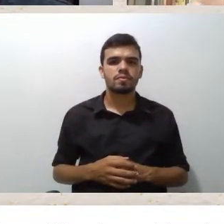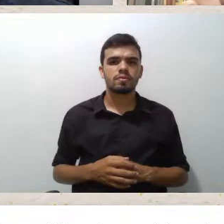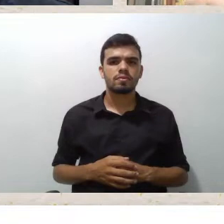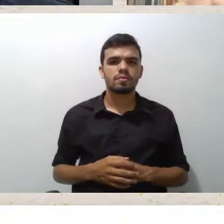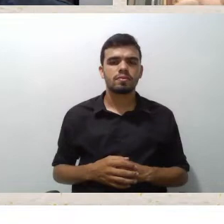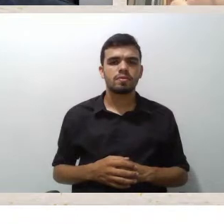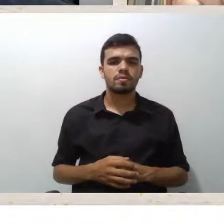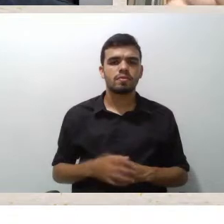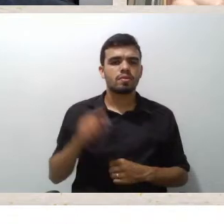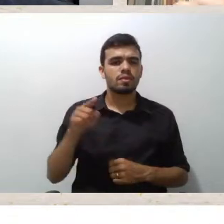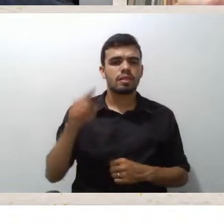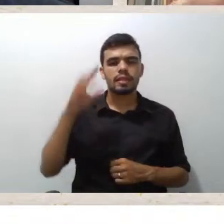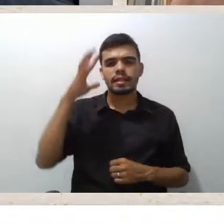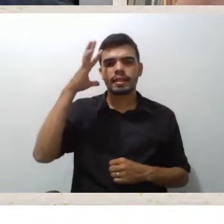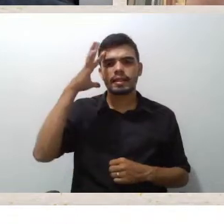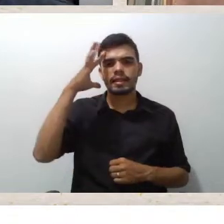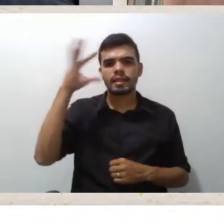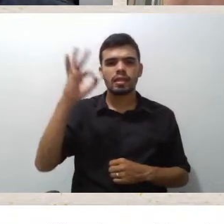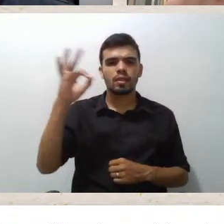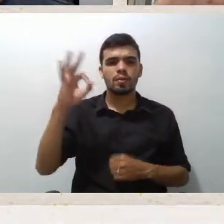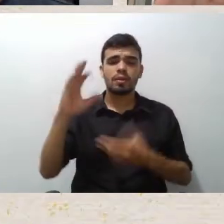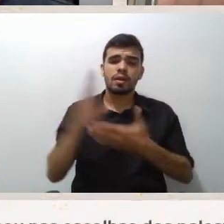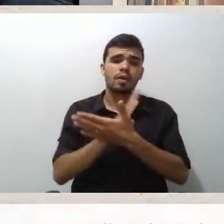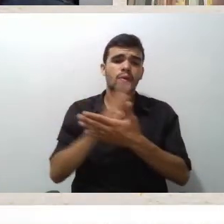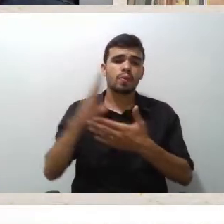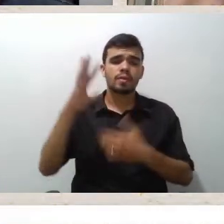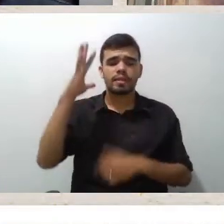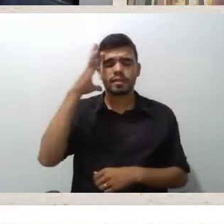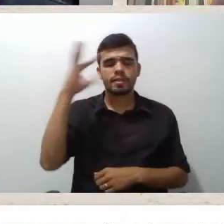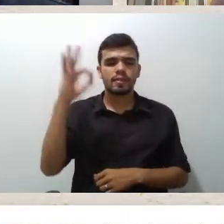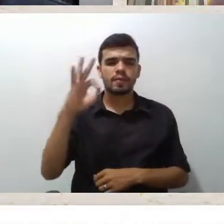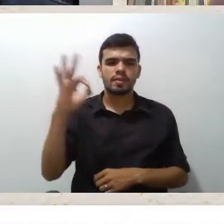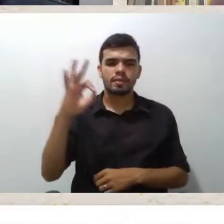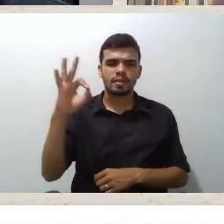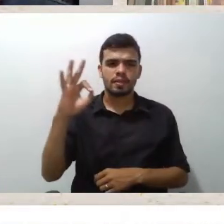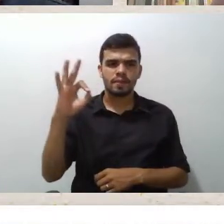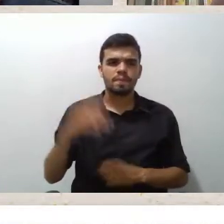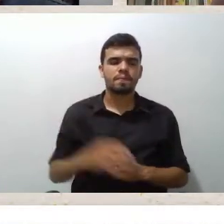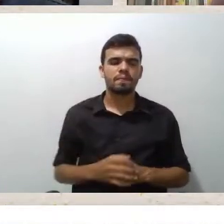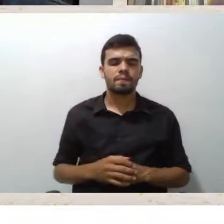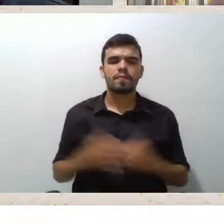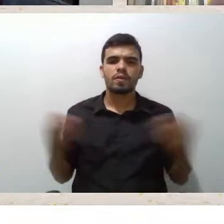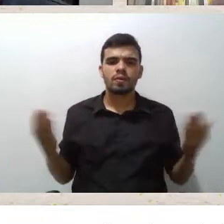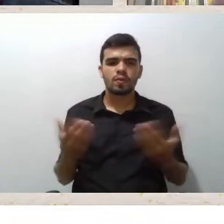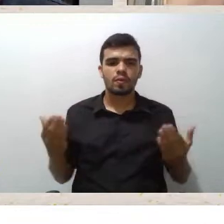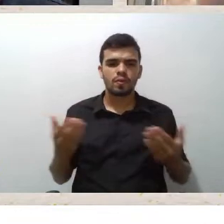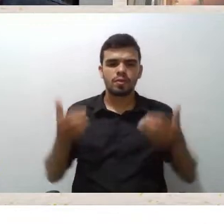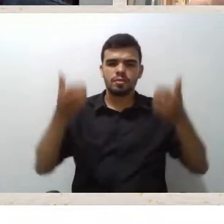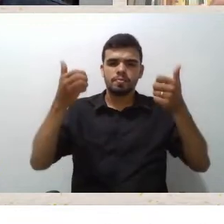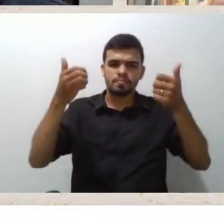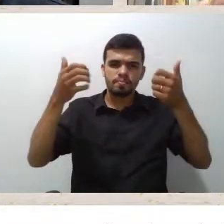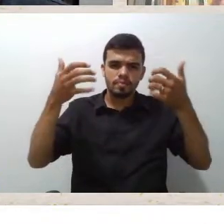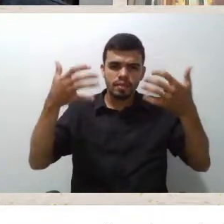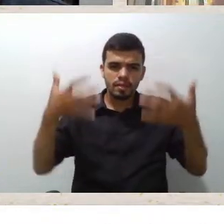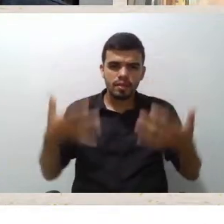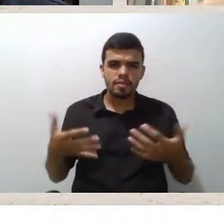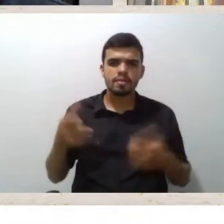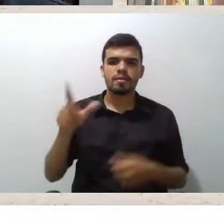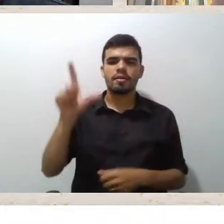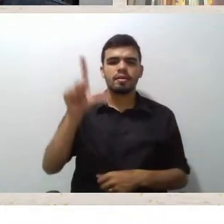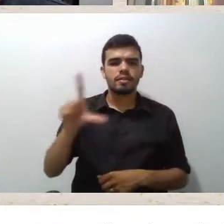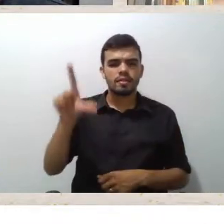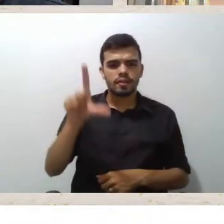Tu entende? Hoje a gente fala Maravilhosamente bem Da literatura contemporânea